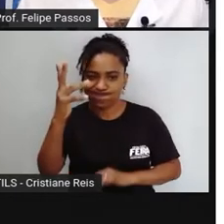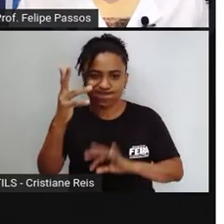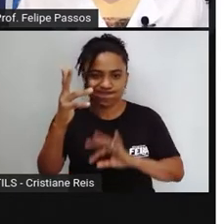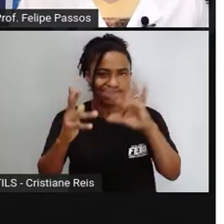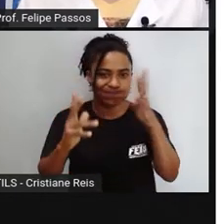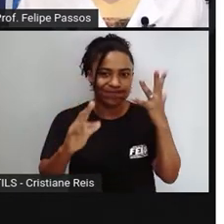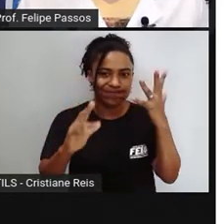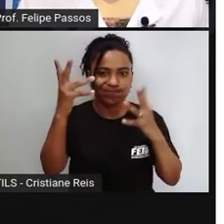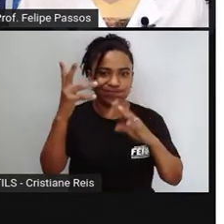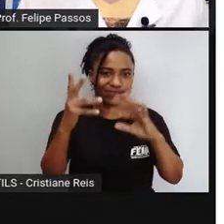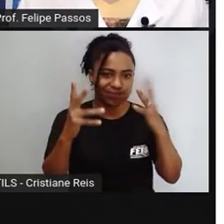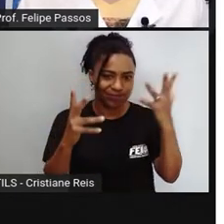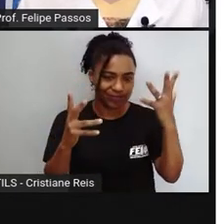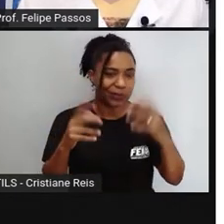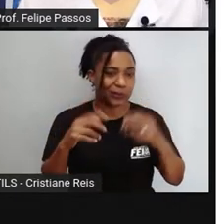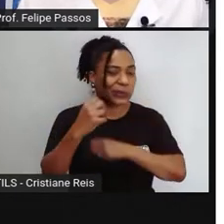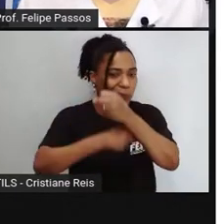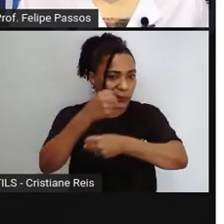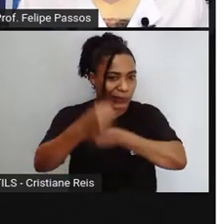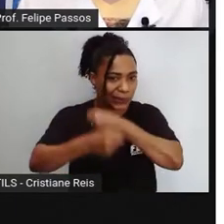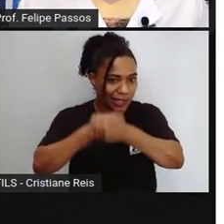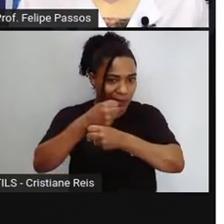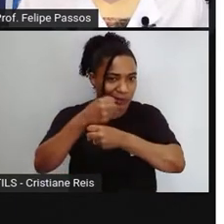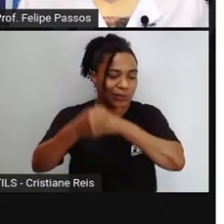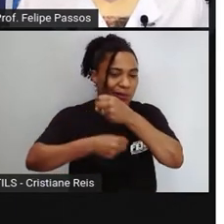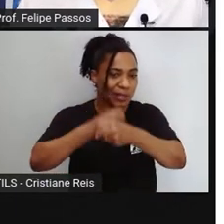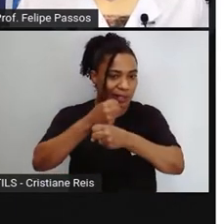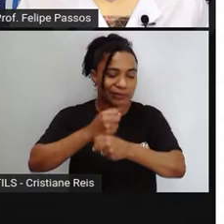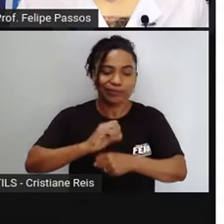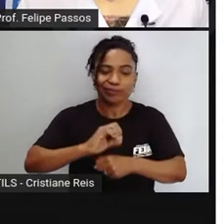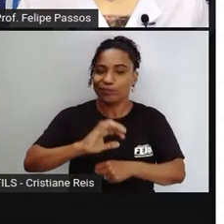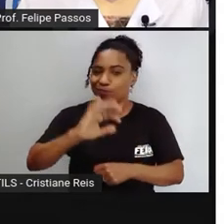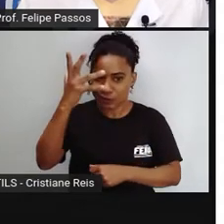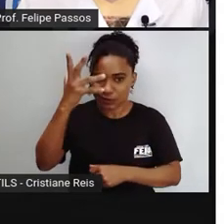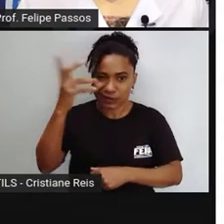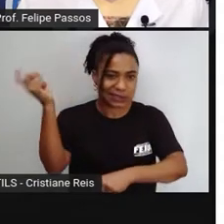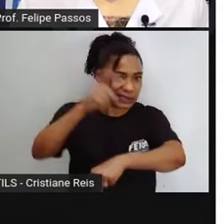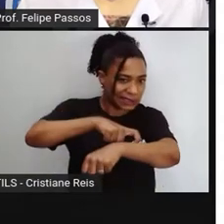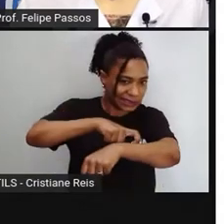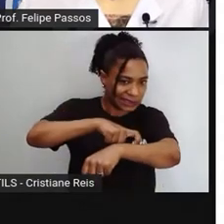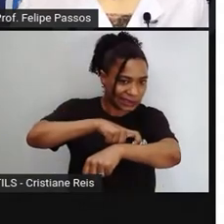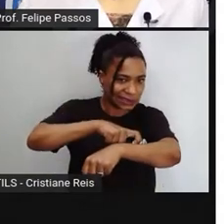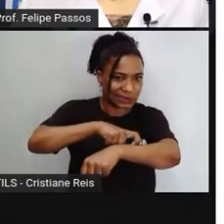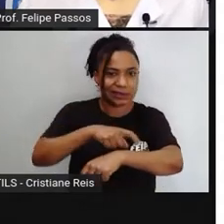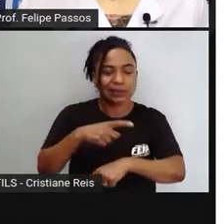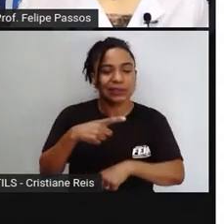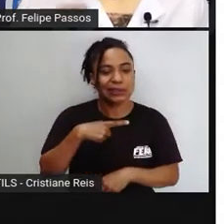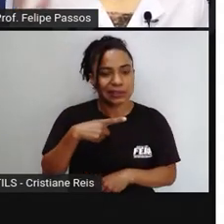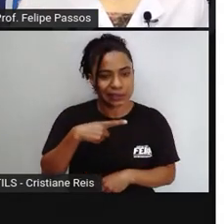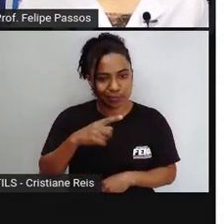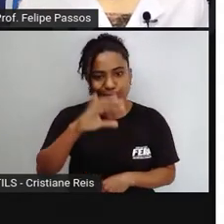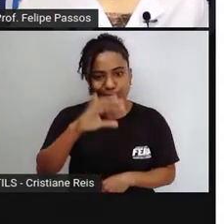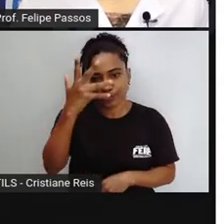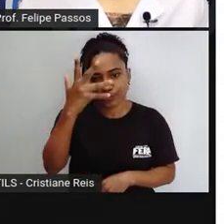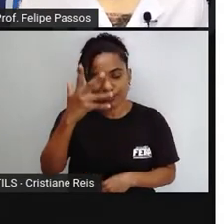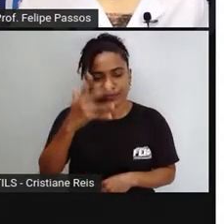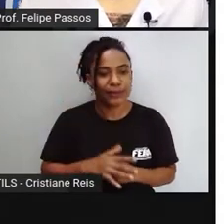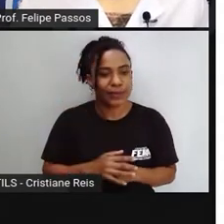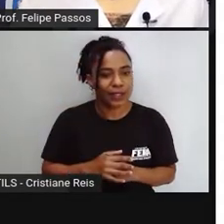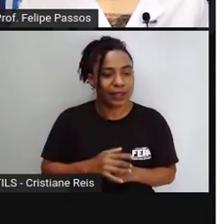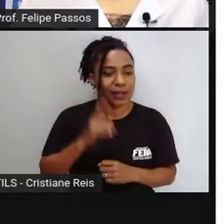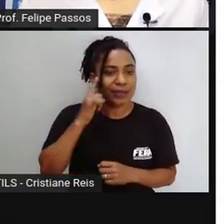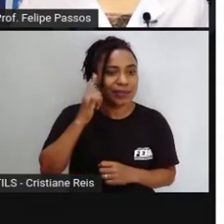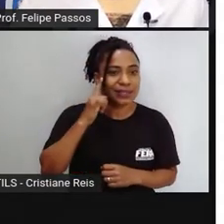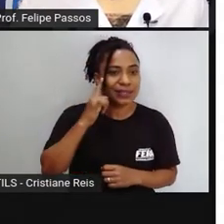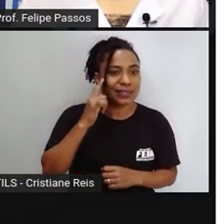ocasionados por animais peçonhentos por ano. É muita gente, né, pessoal? Se você pensar que 110 mil